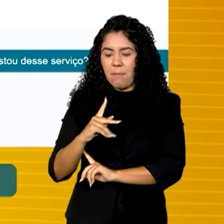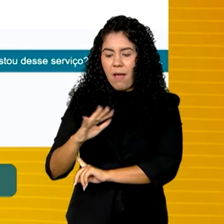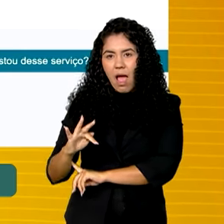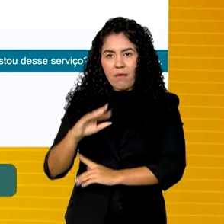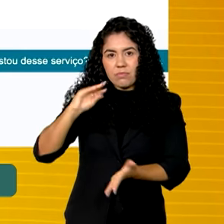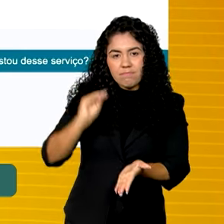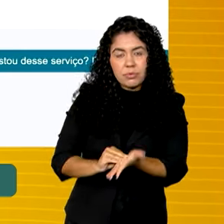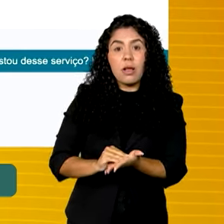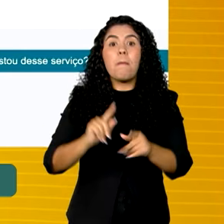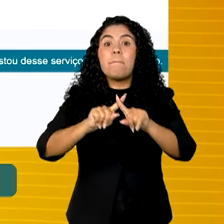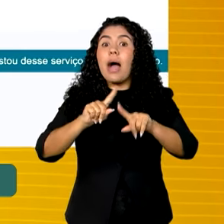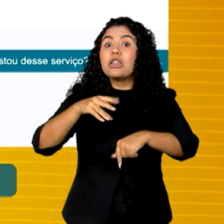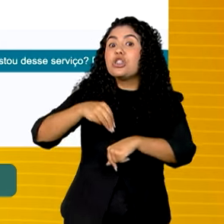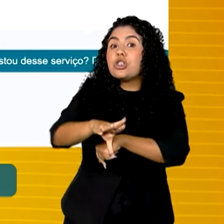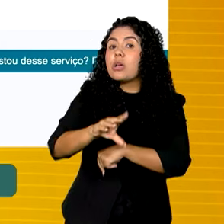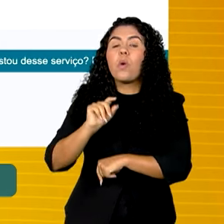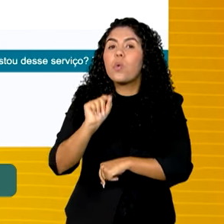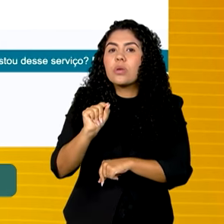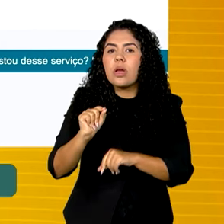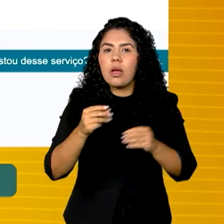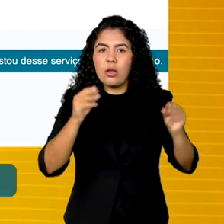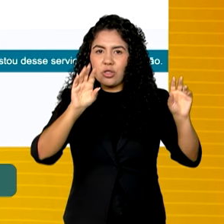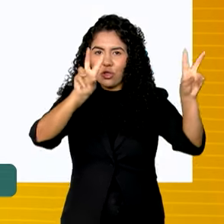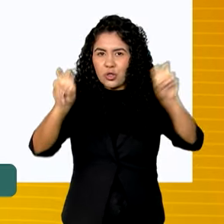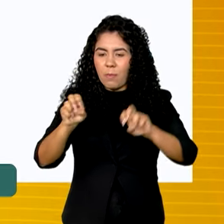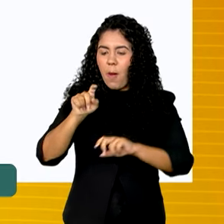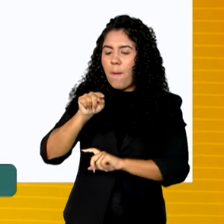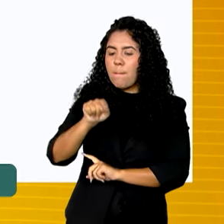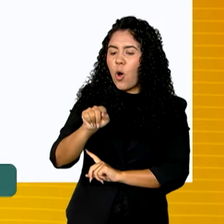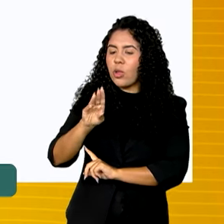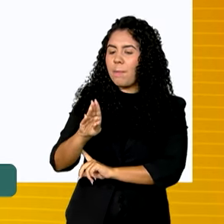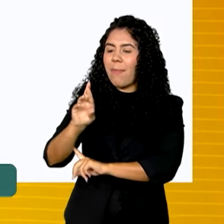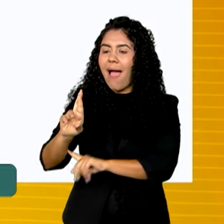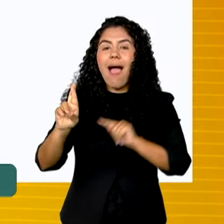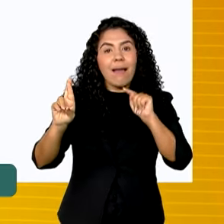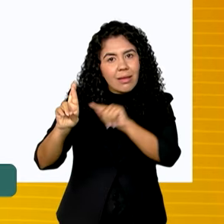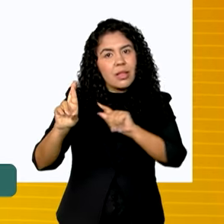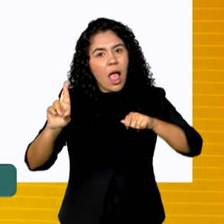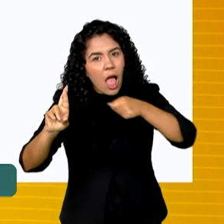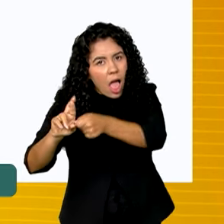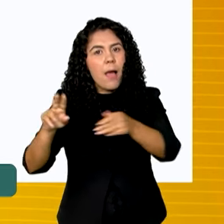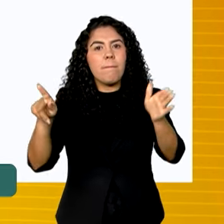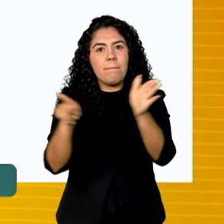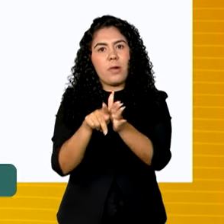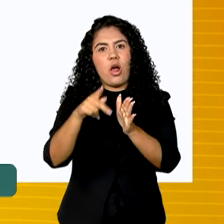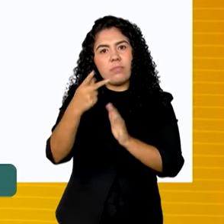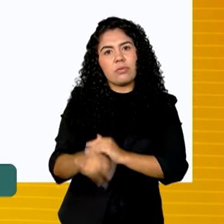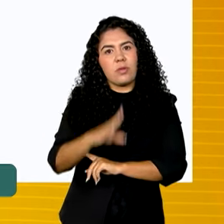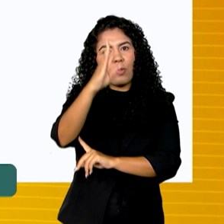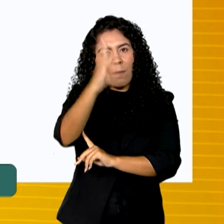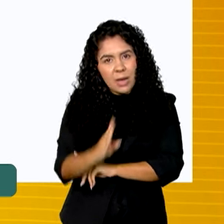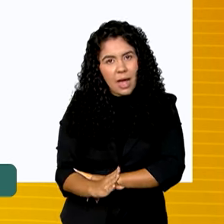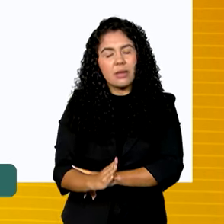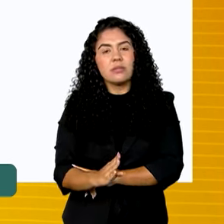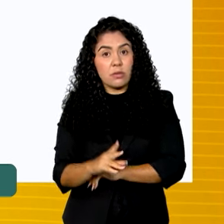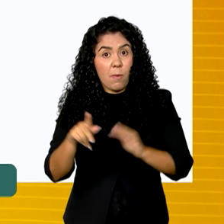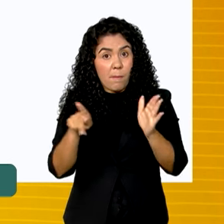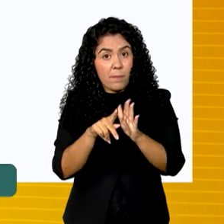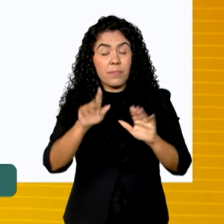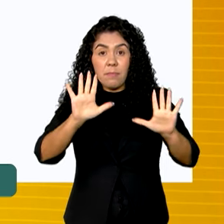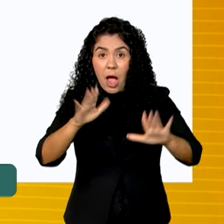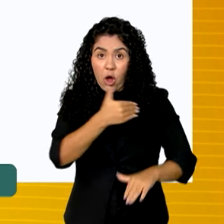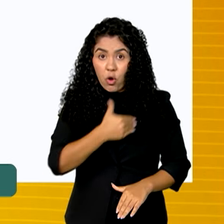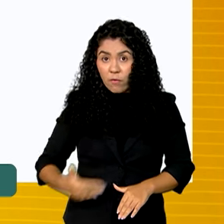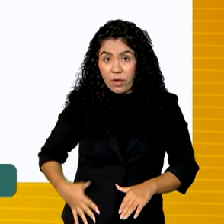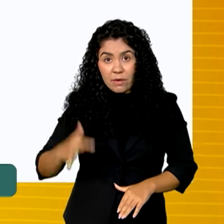Outra dica é sobre a extensão .br, que caracteriza os sites brasileiros na internet. O governo federal não